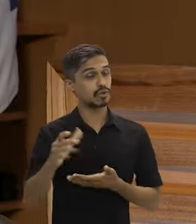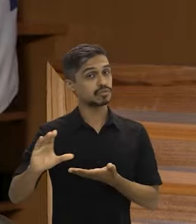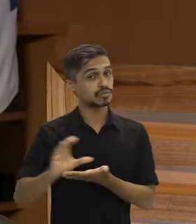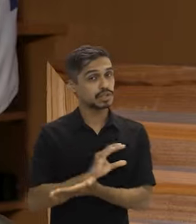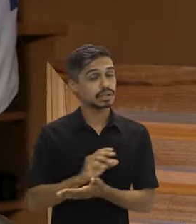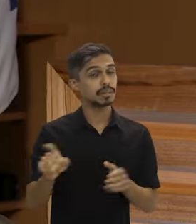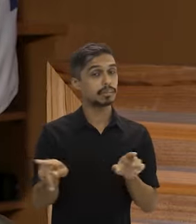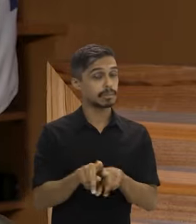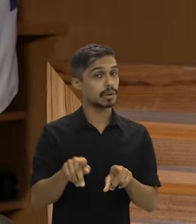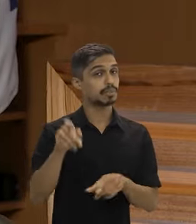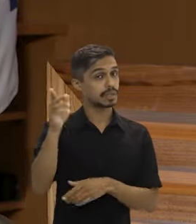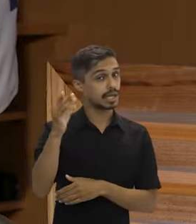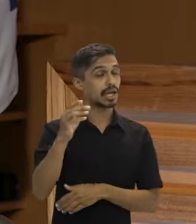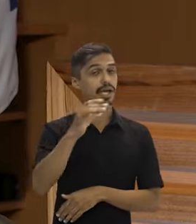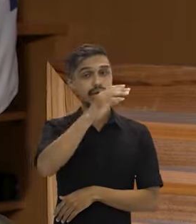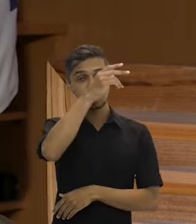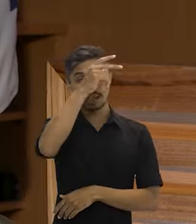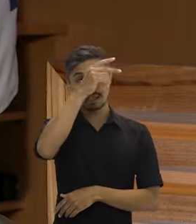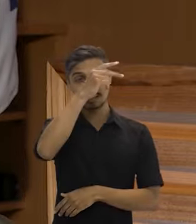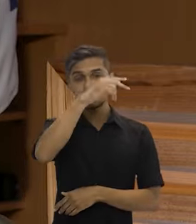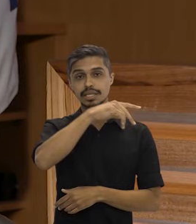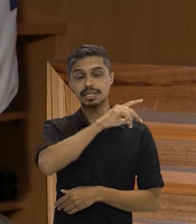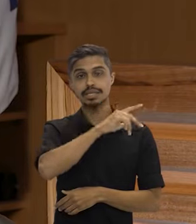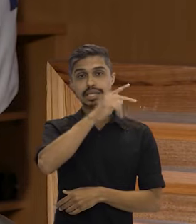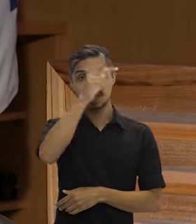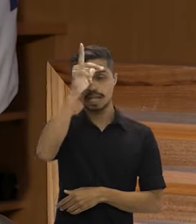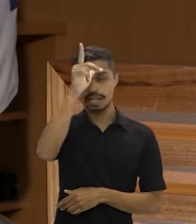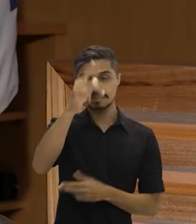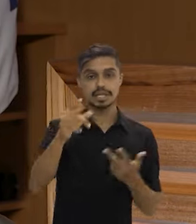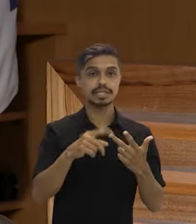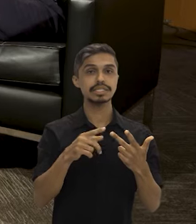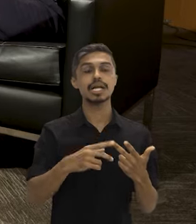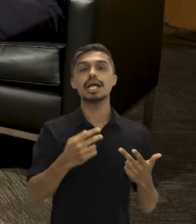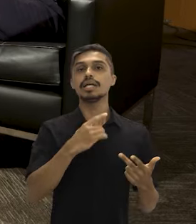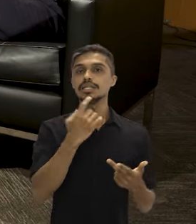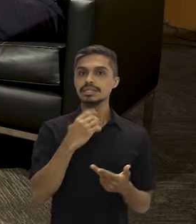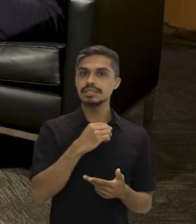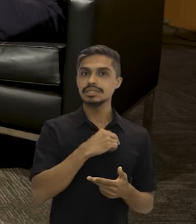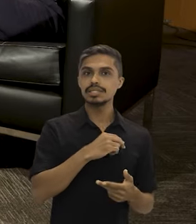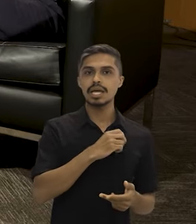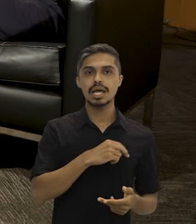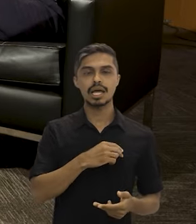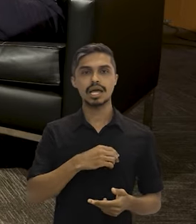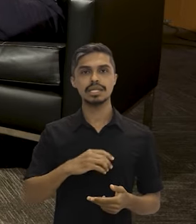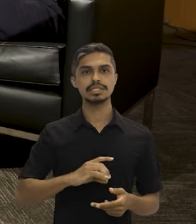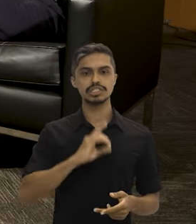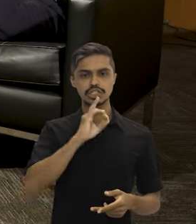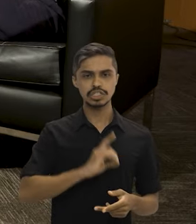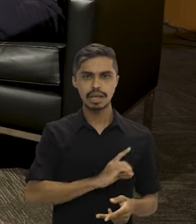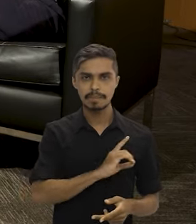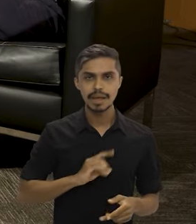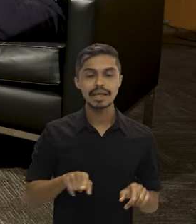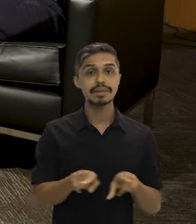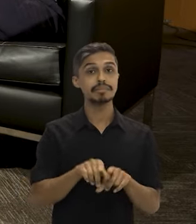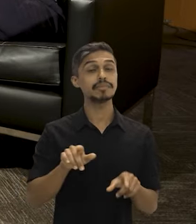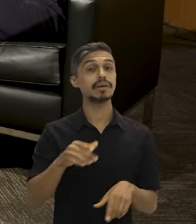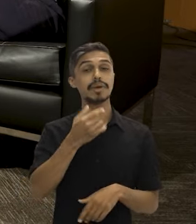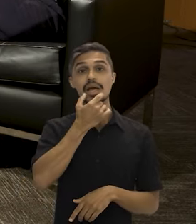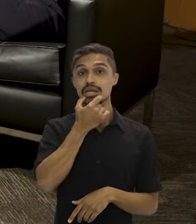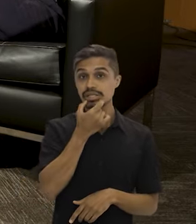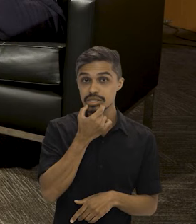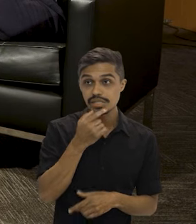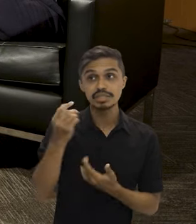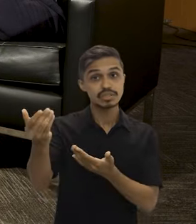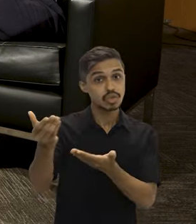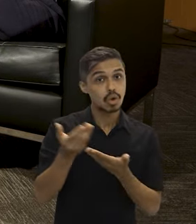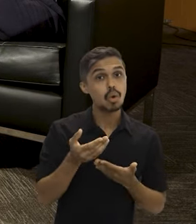novos recursos da Alemanha, dos Estados Unidos, da Suíça, da Inglaterra, que recentemente fez uma doação